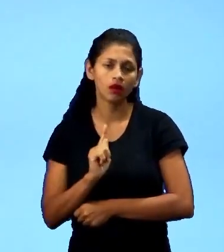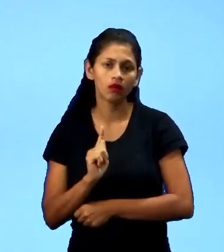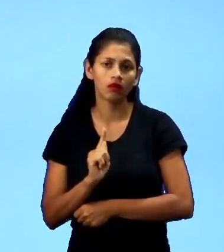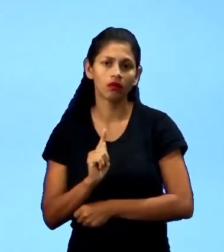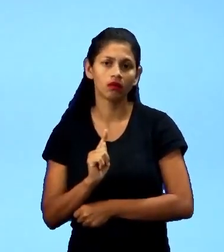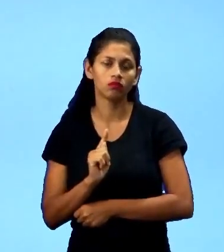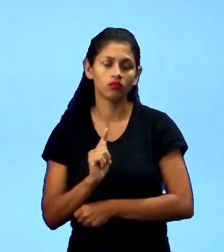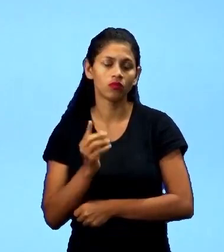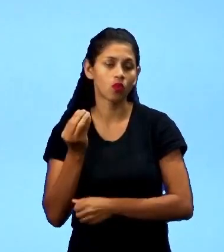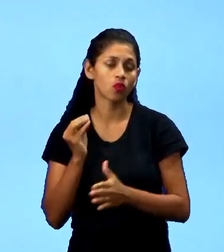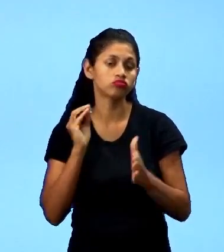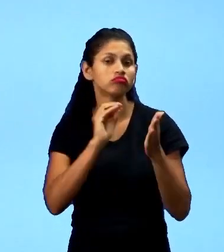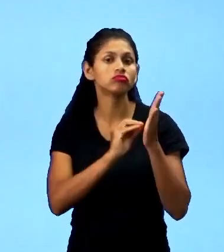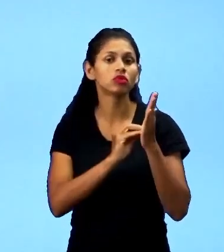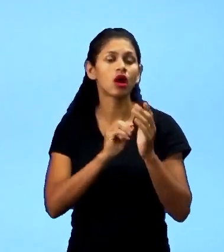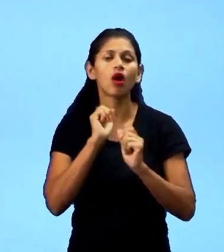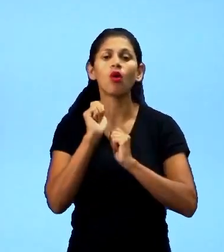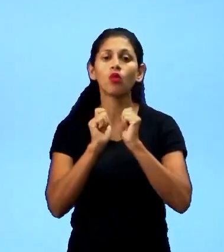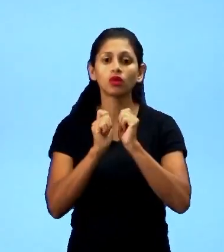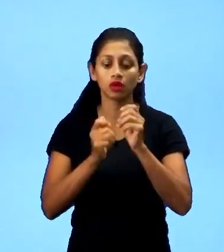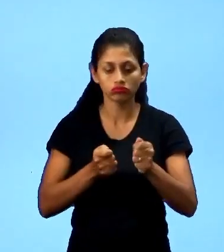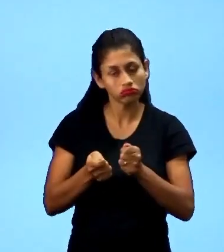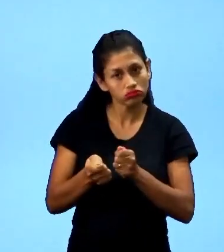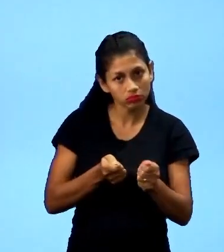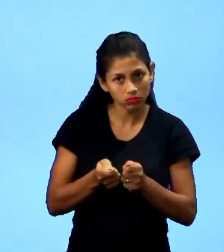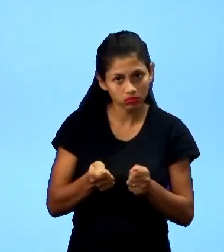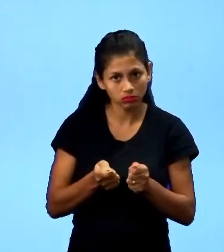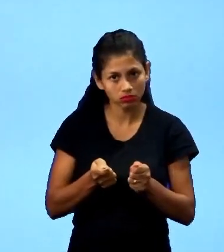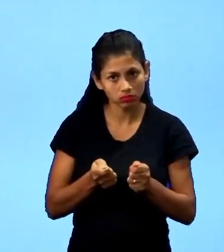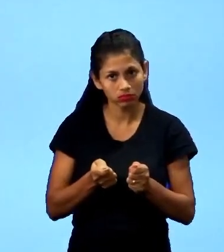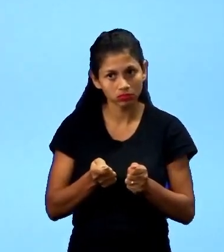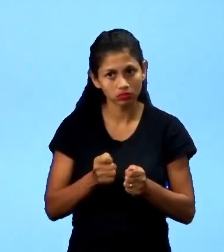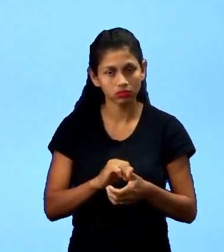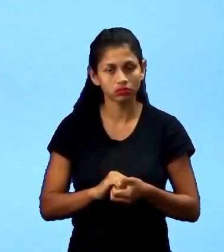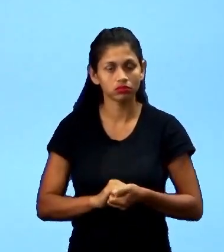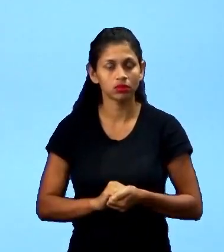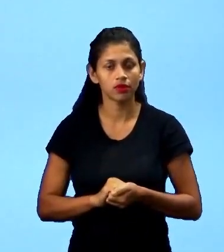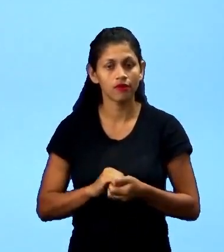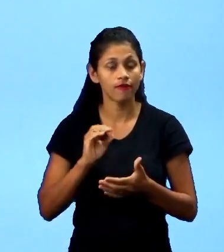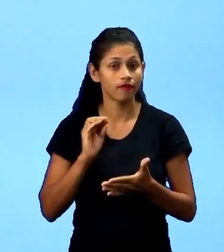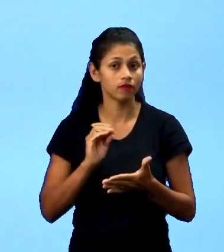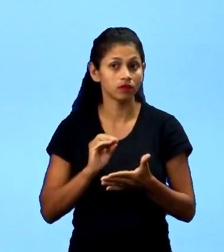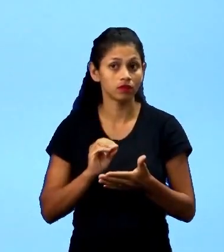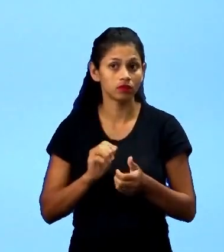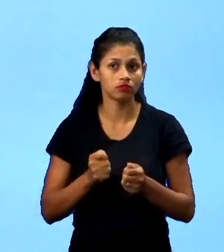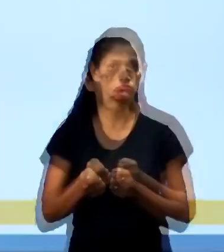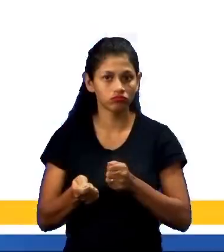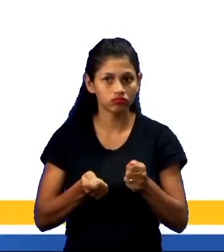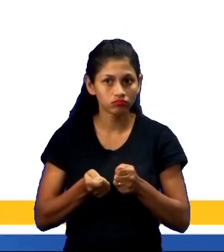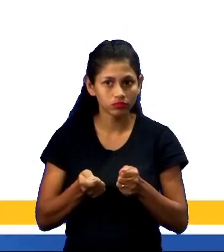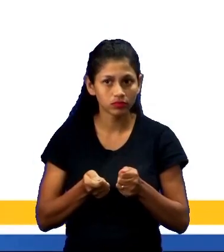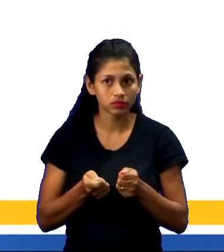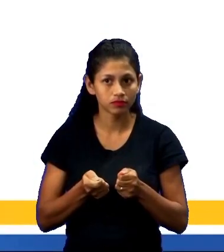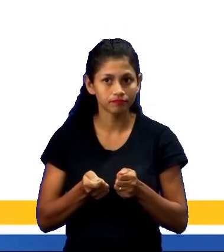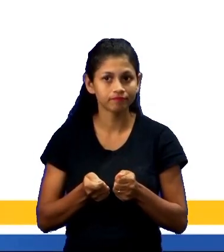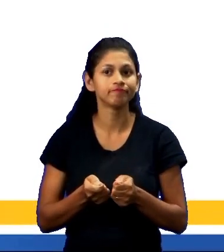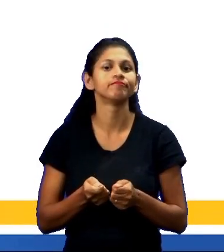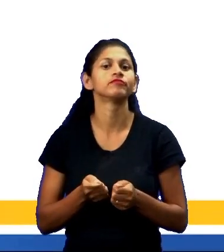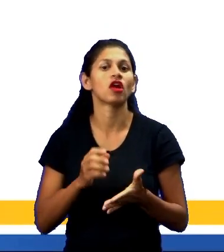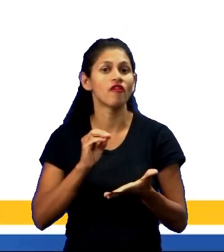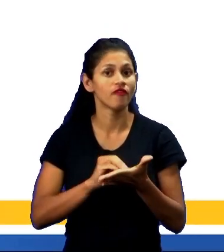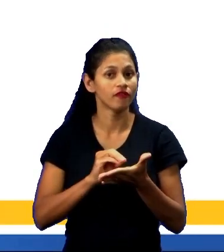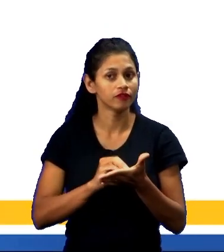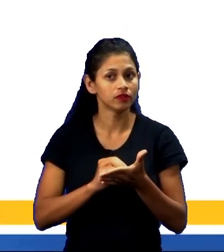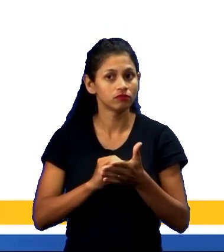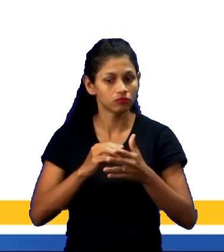gente vai colocar lá segmentos para controles. Então, coisas que eu devo evitar, por exemplo, irregularidades. Então, alternativa correta em tela,